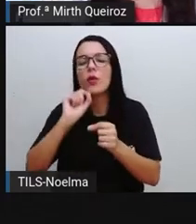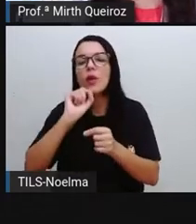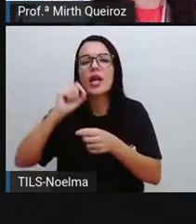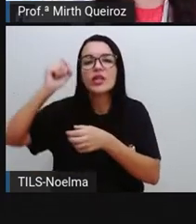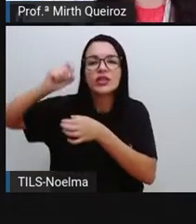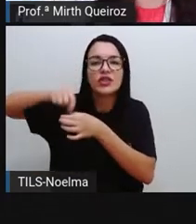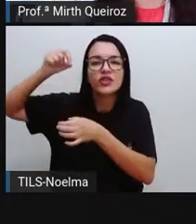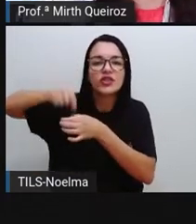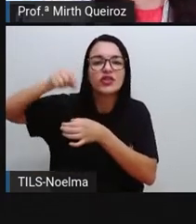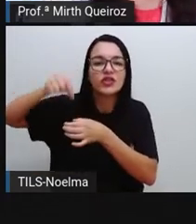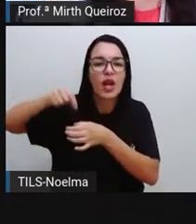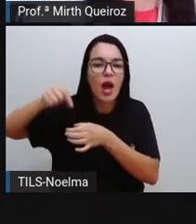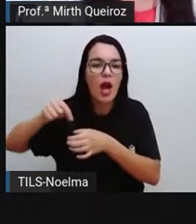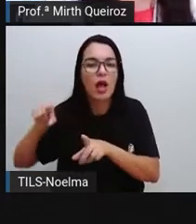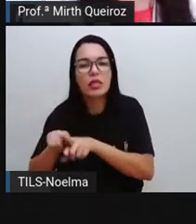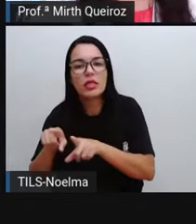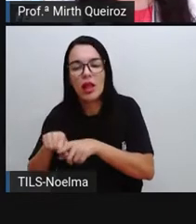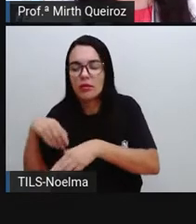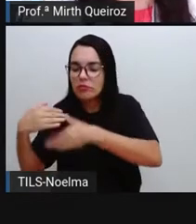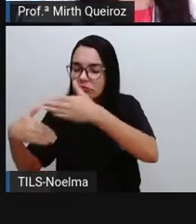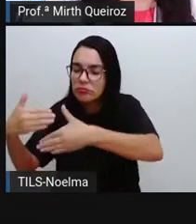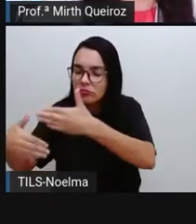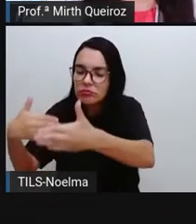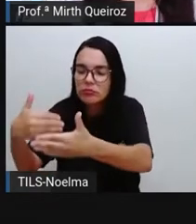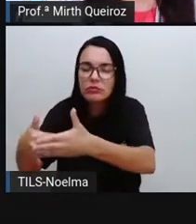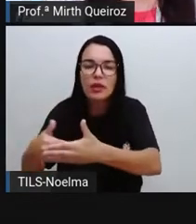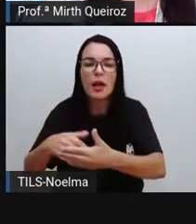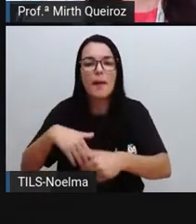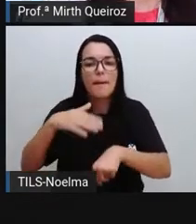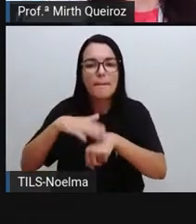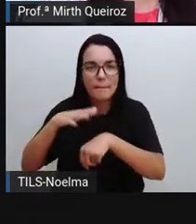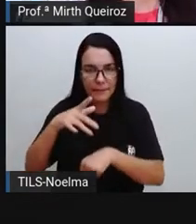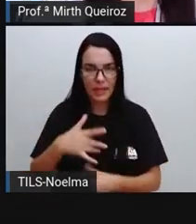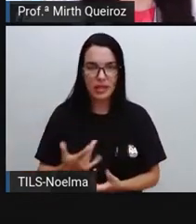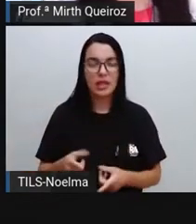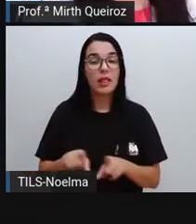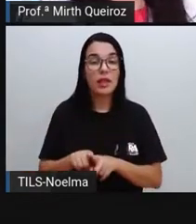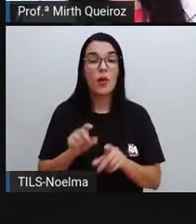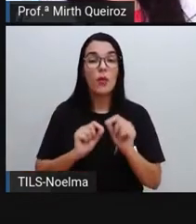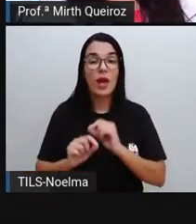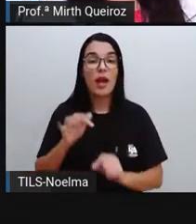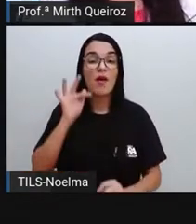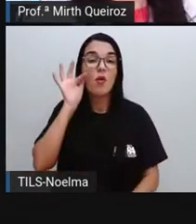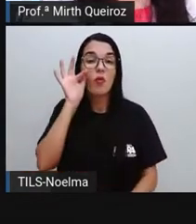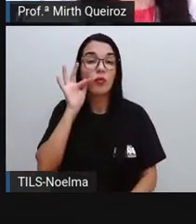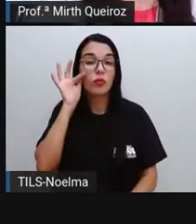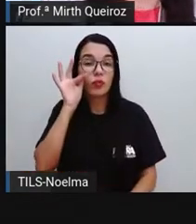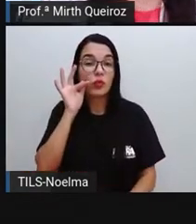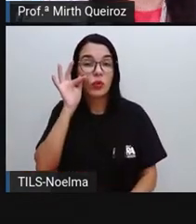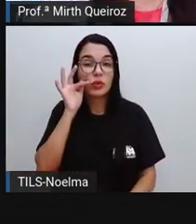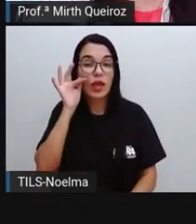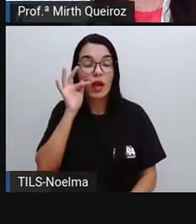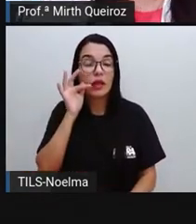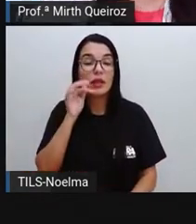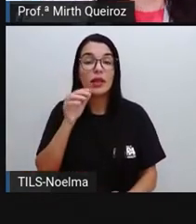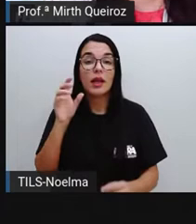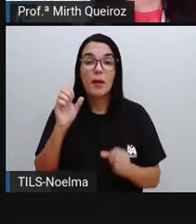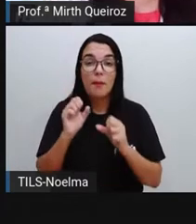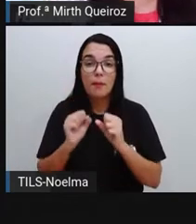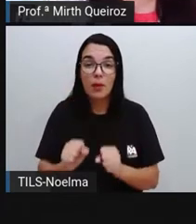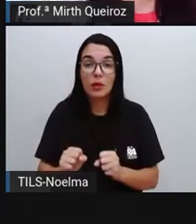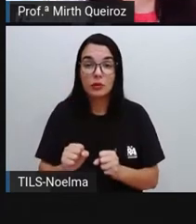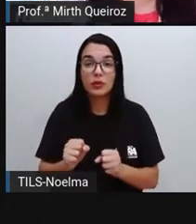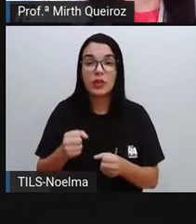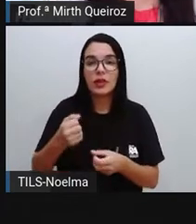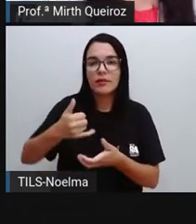processo, né? Para que dure um pouquinho mais. Nós temos, por exemplo, frutas secas, né? Frutas que são colocadas em